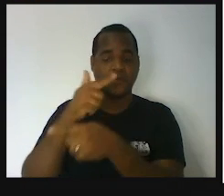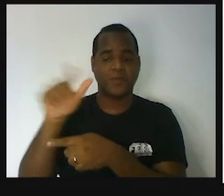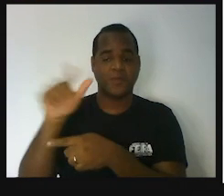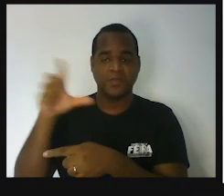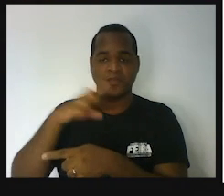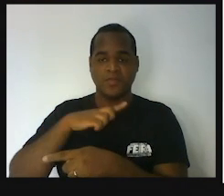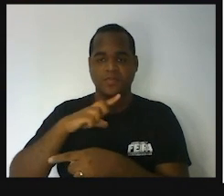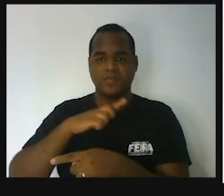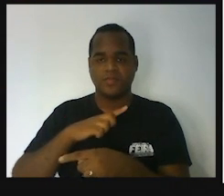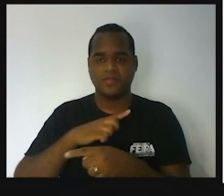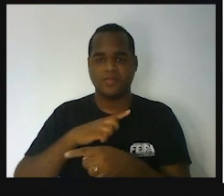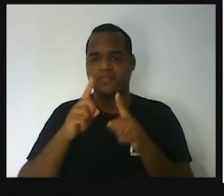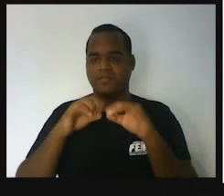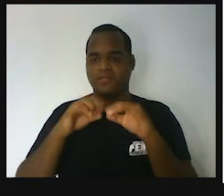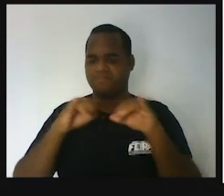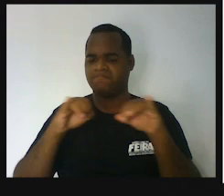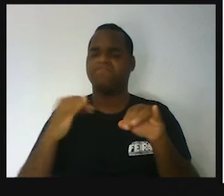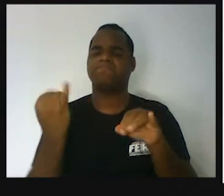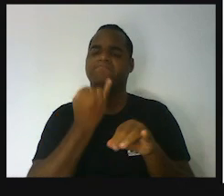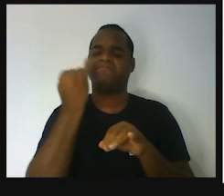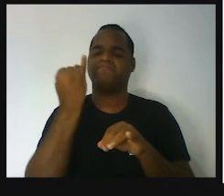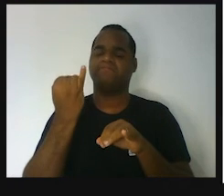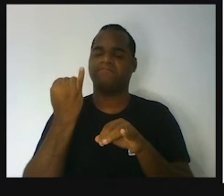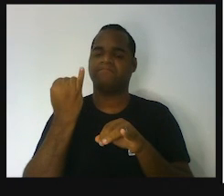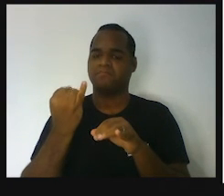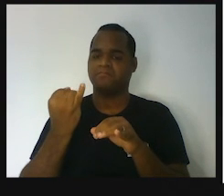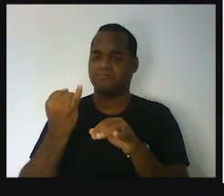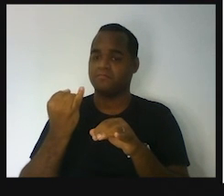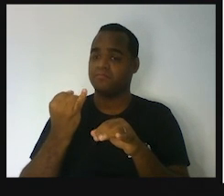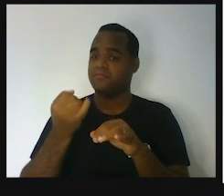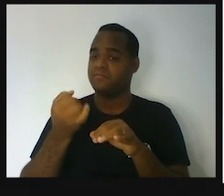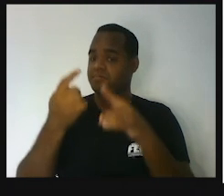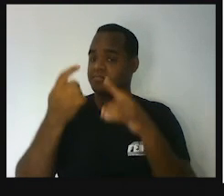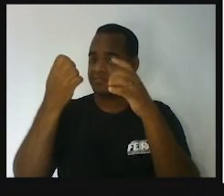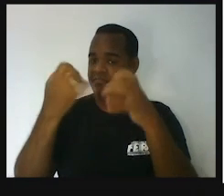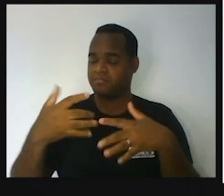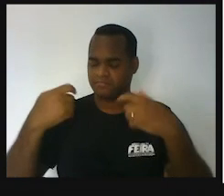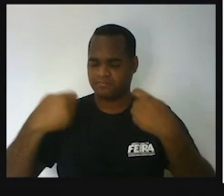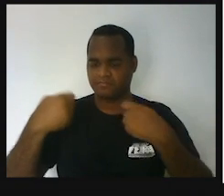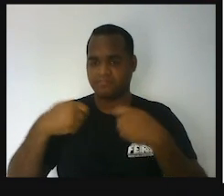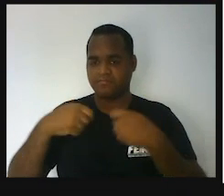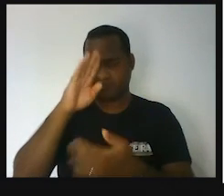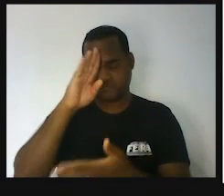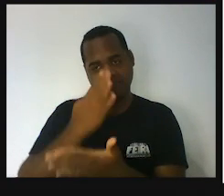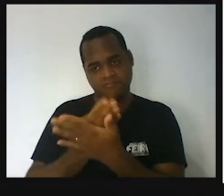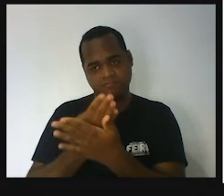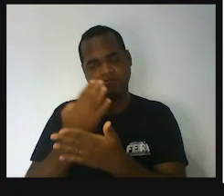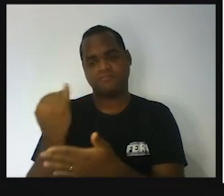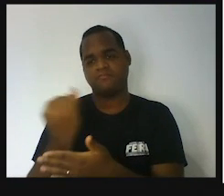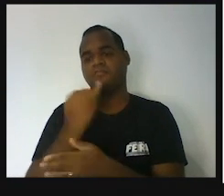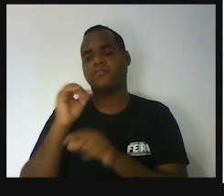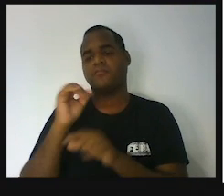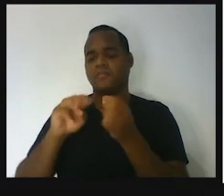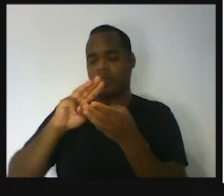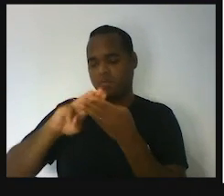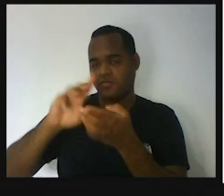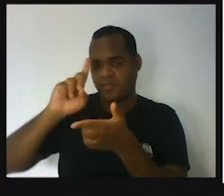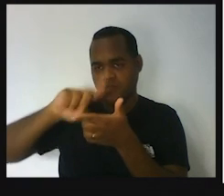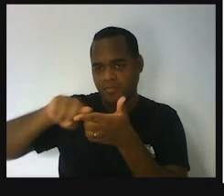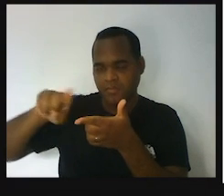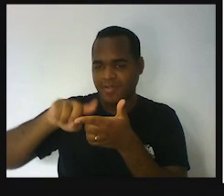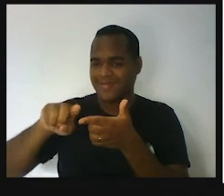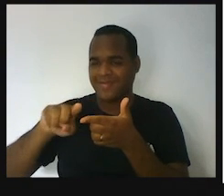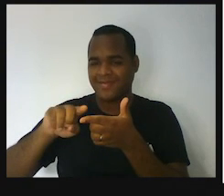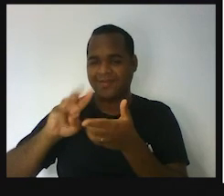olha o meu recado mais uma vez você precisa começar a acreditar nisso porque matemática não é